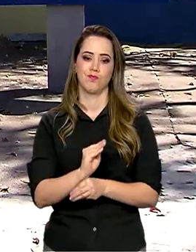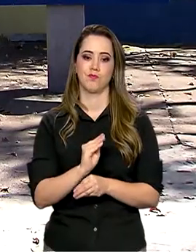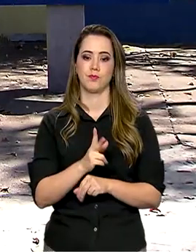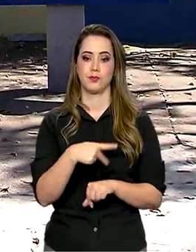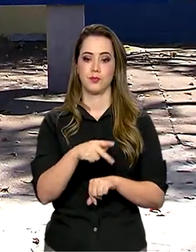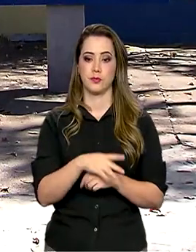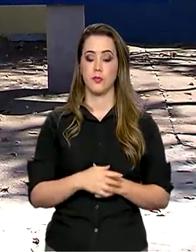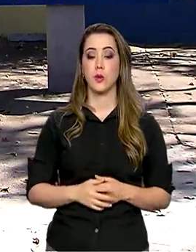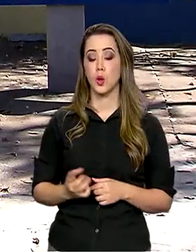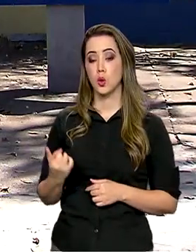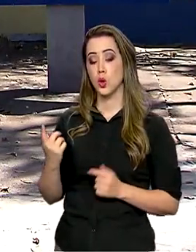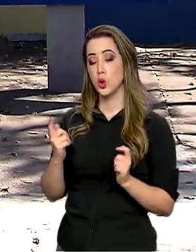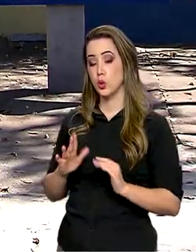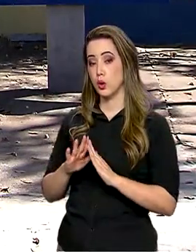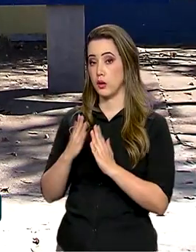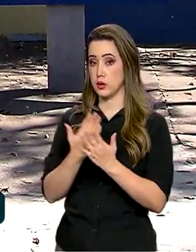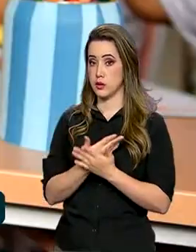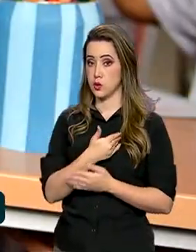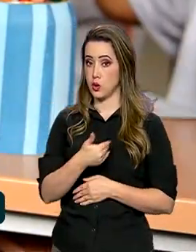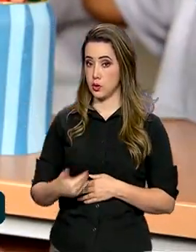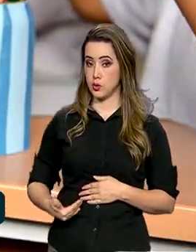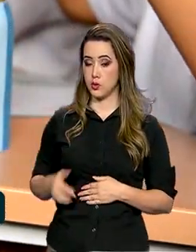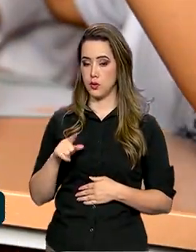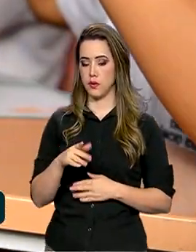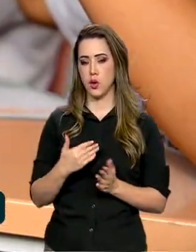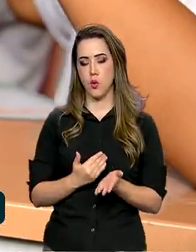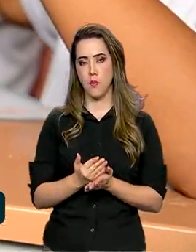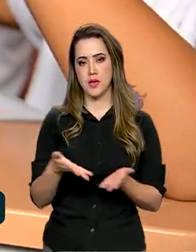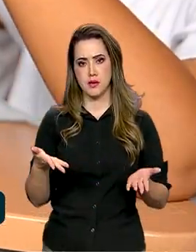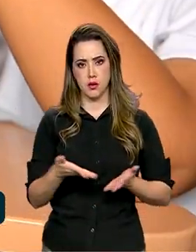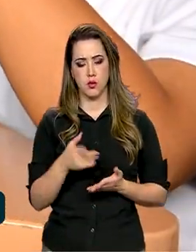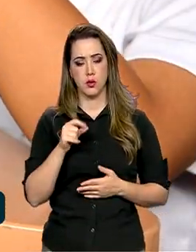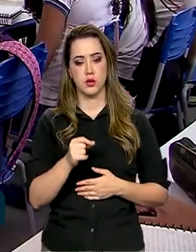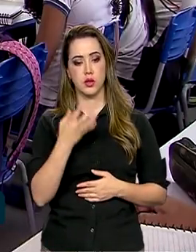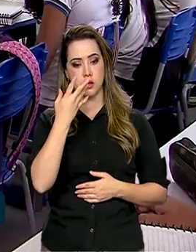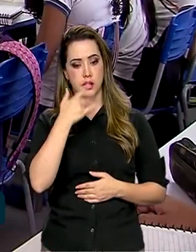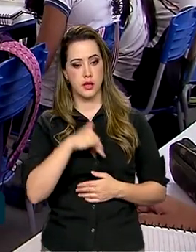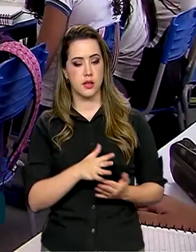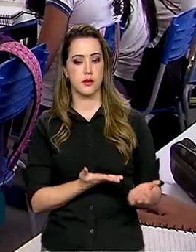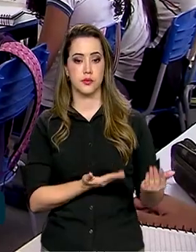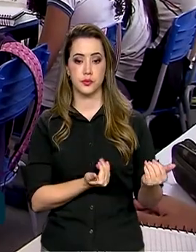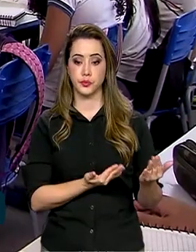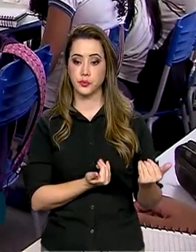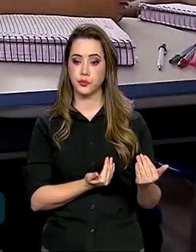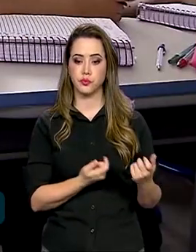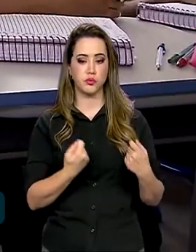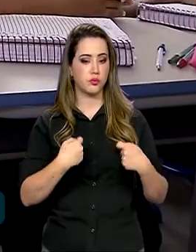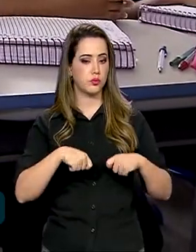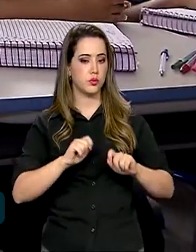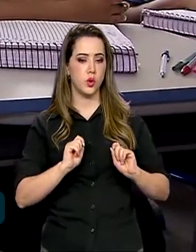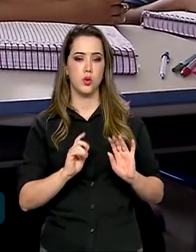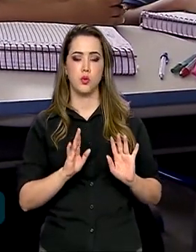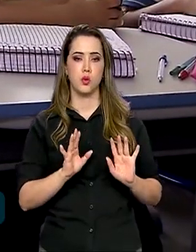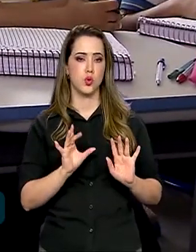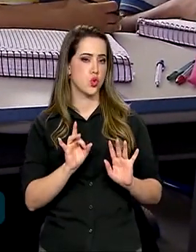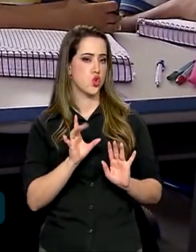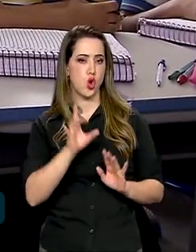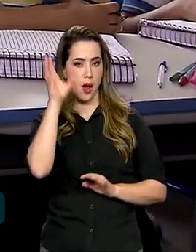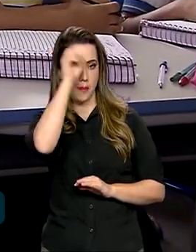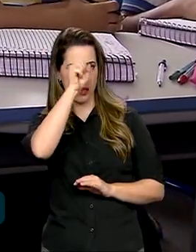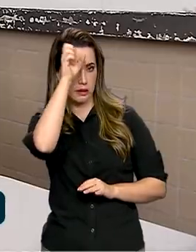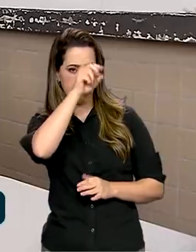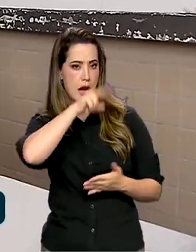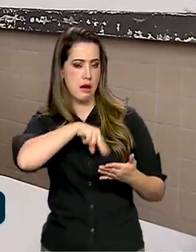Nas escolas da rede pública, a partir de agora, crianças e jovens não vão só aprender a ler e